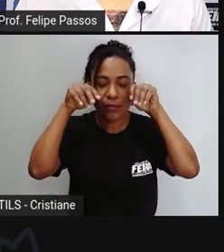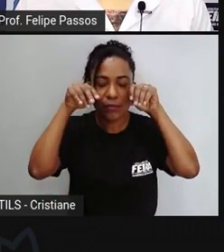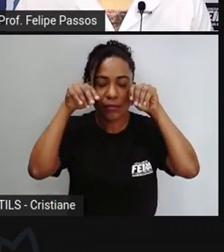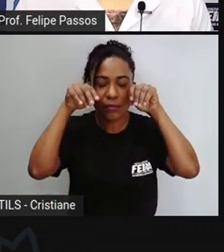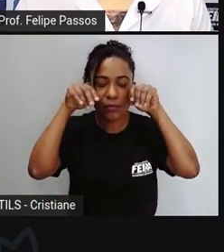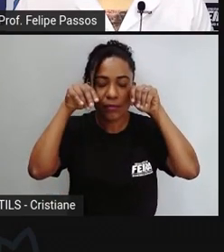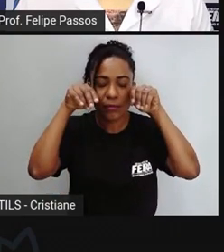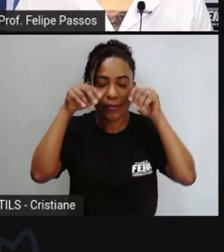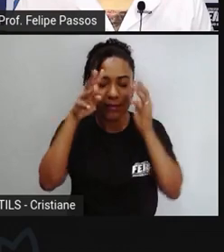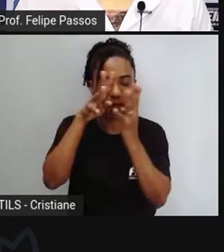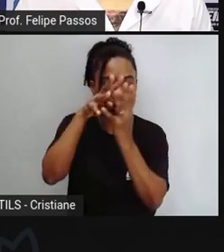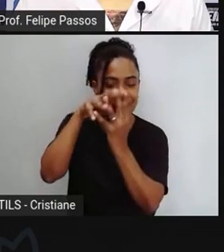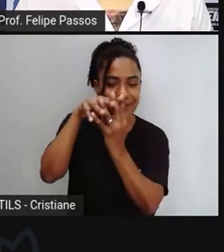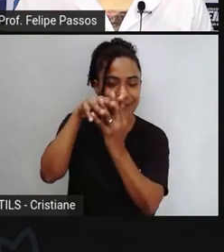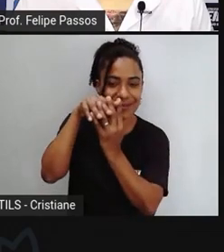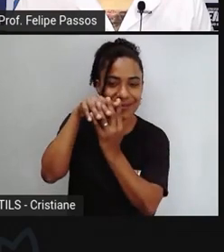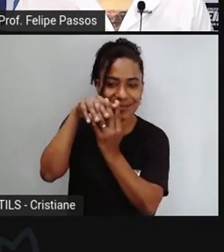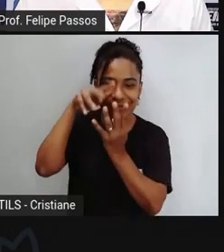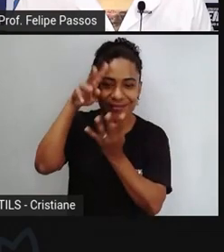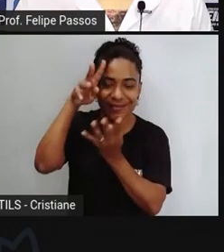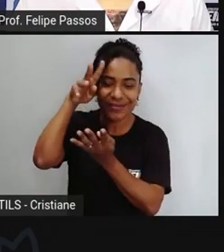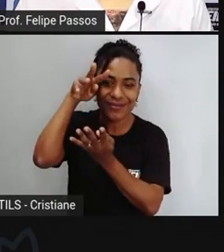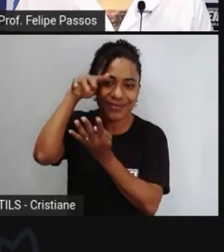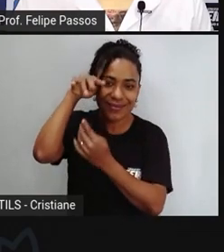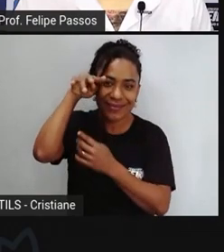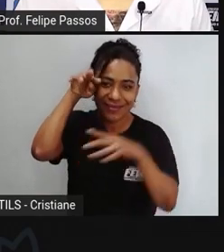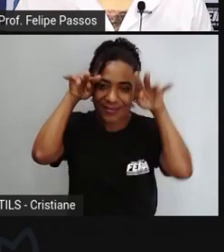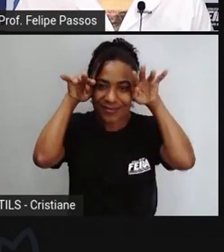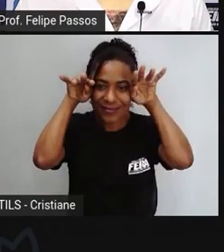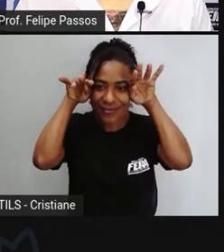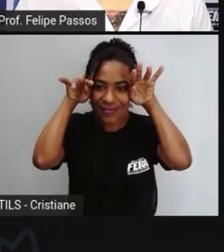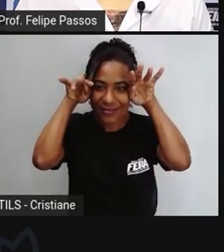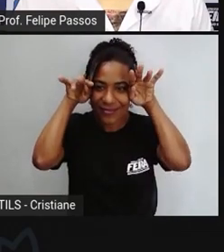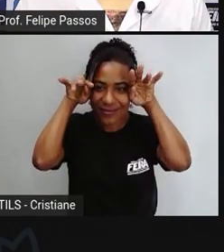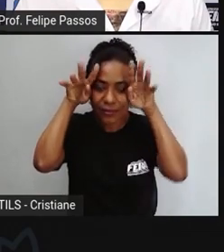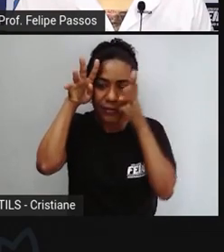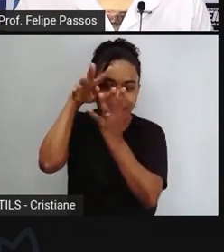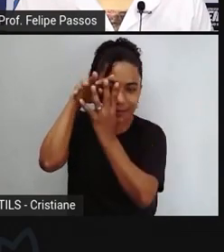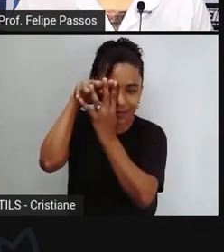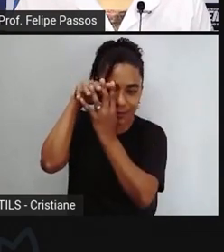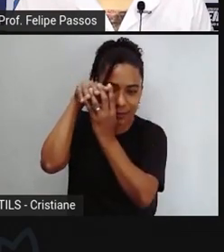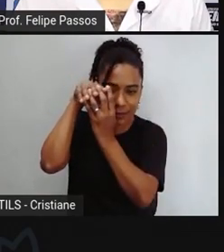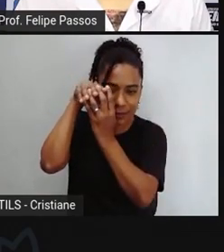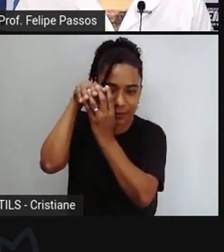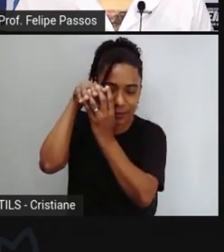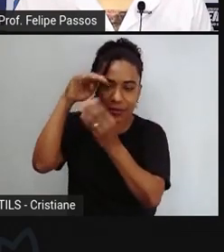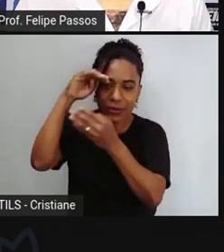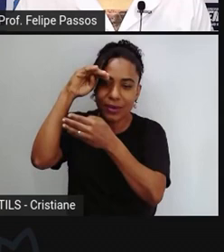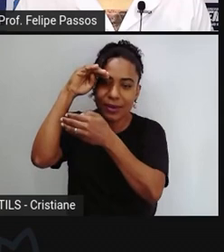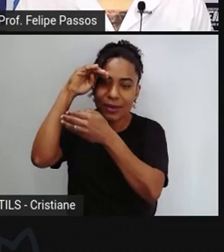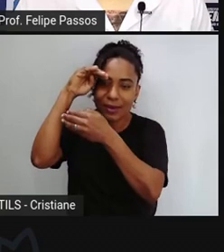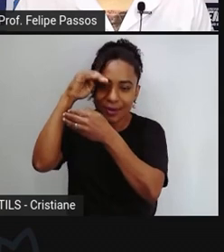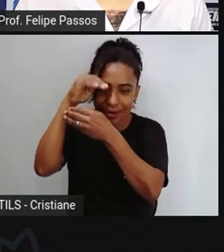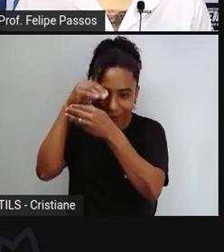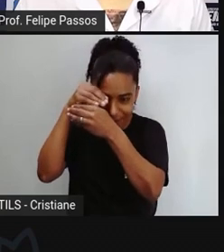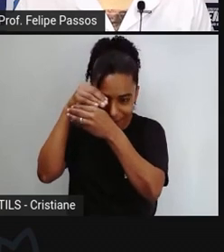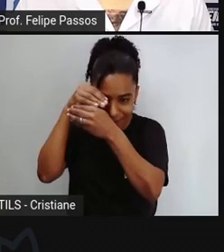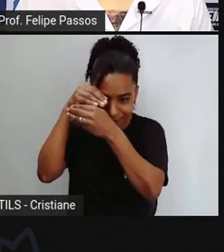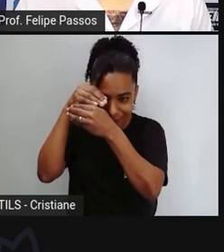entrelaçamento dos cílios então os cílios são